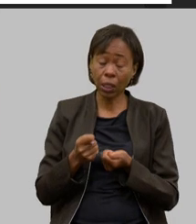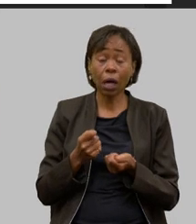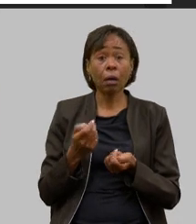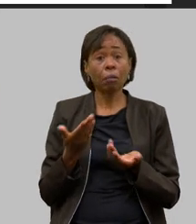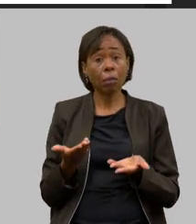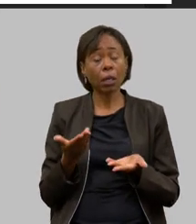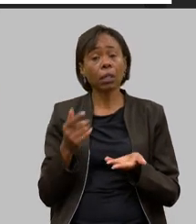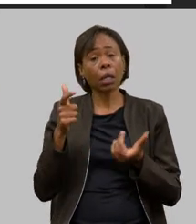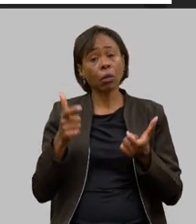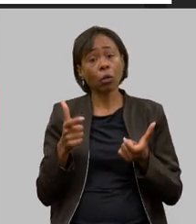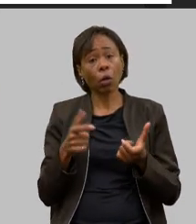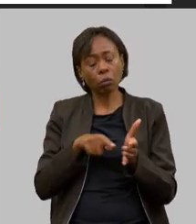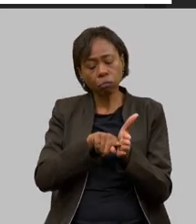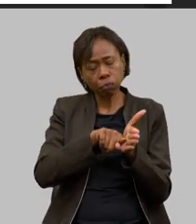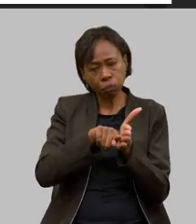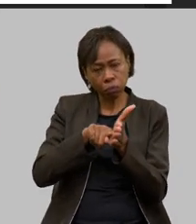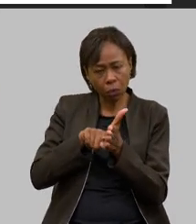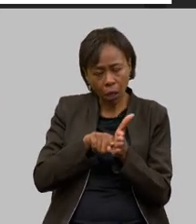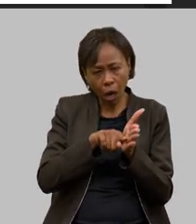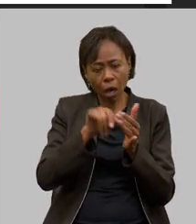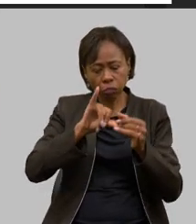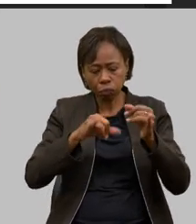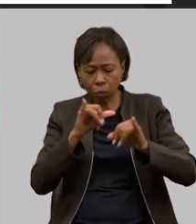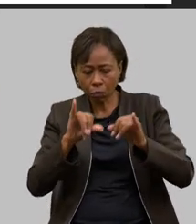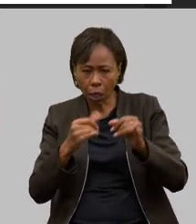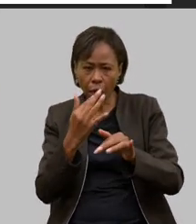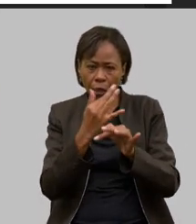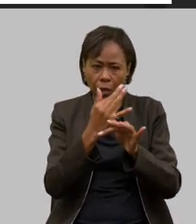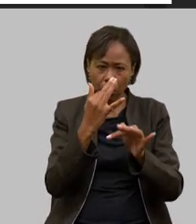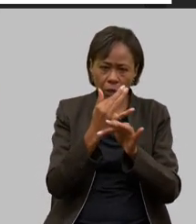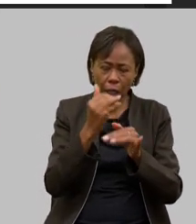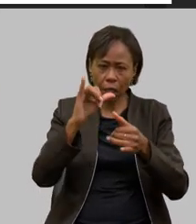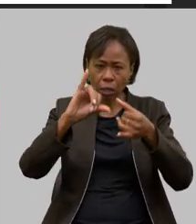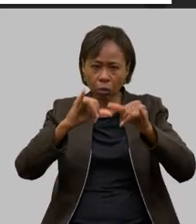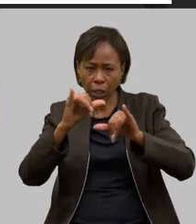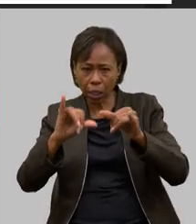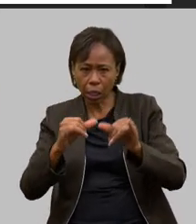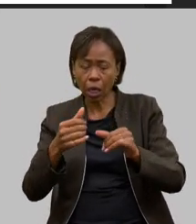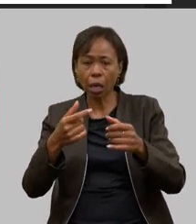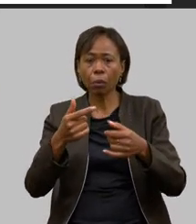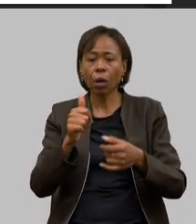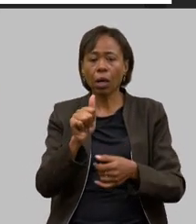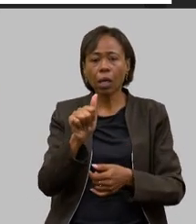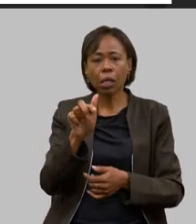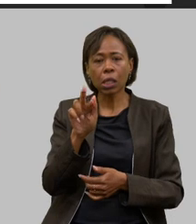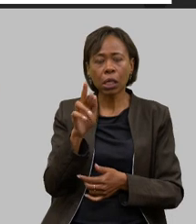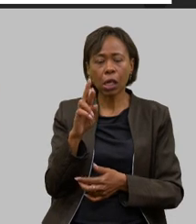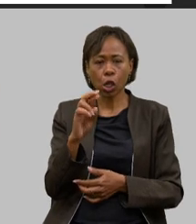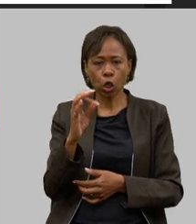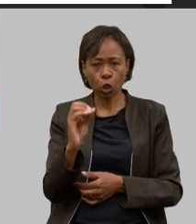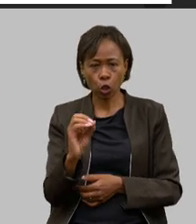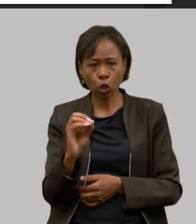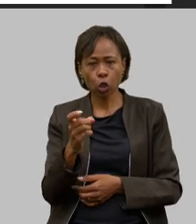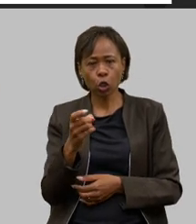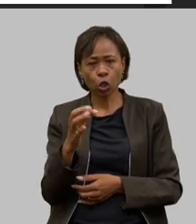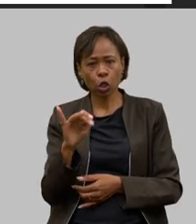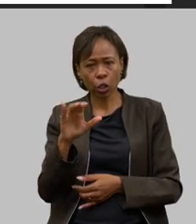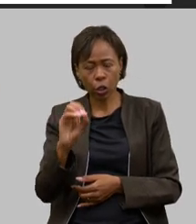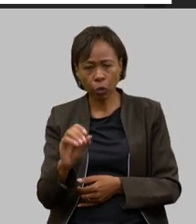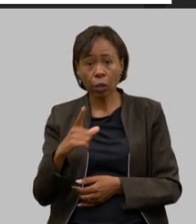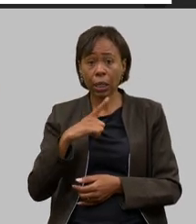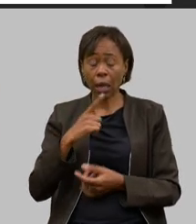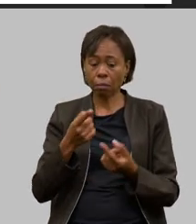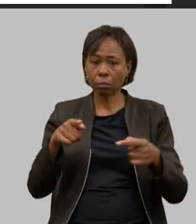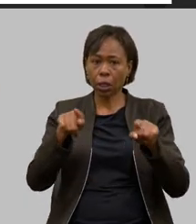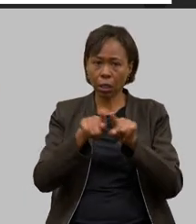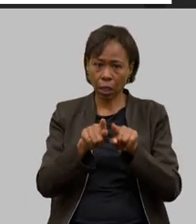consegue fazer as análises laboratoriais fisico-químicas a parte de agrotóxicos nós temos uma parceria muito forte lá estamos fazendo um monitoramento dentro